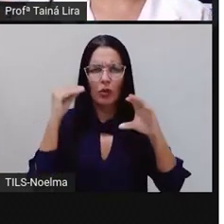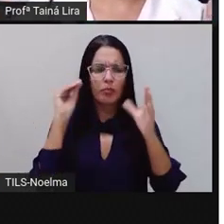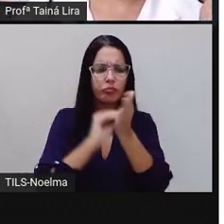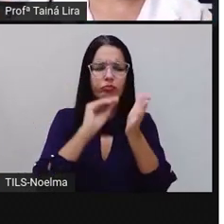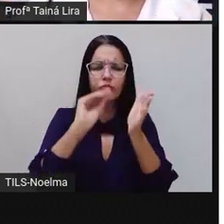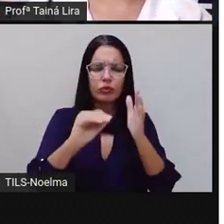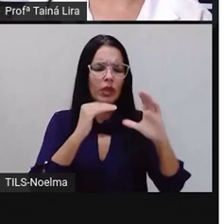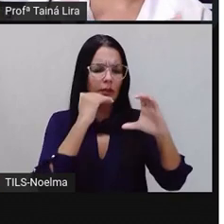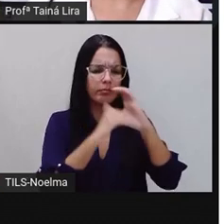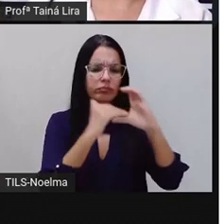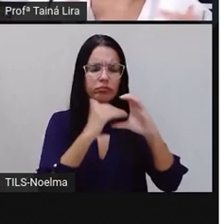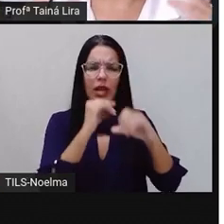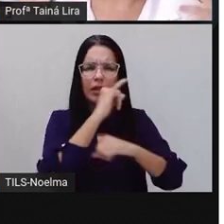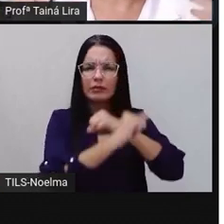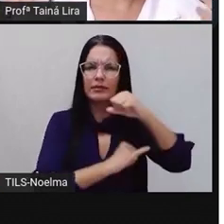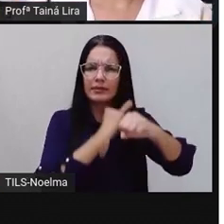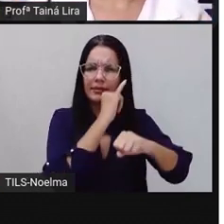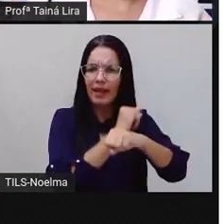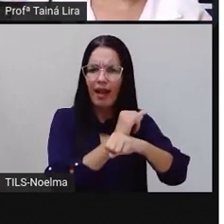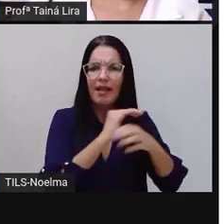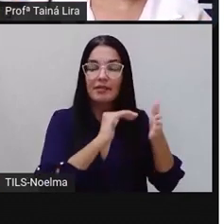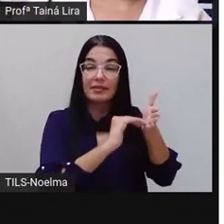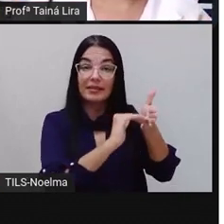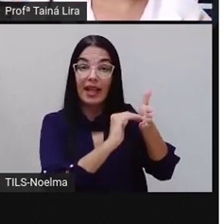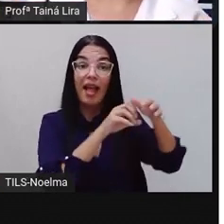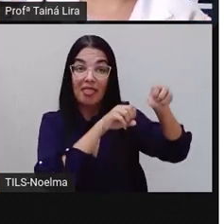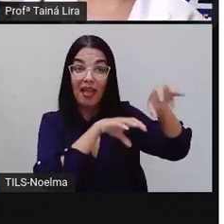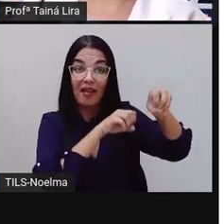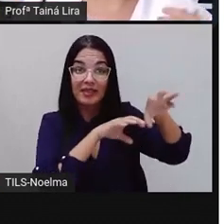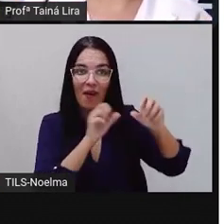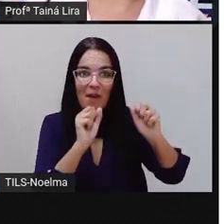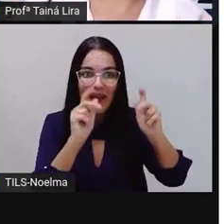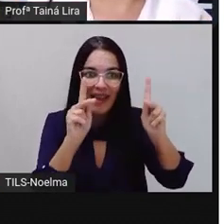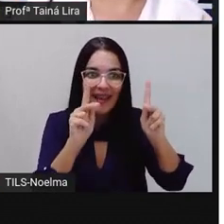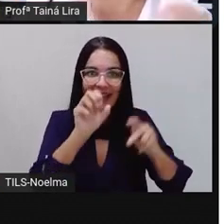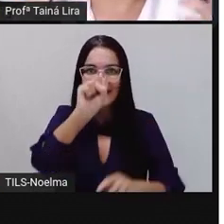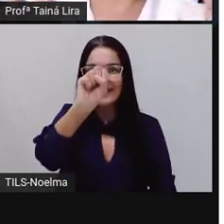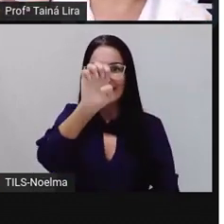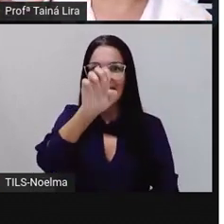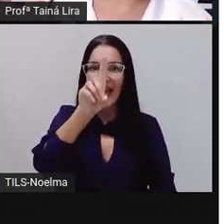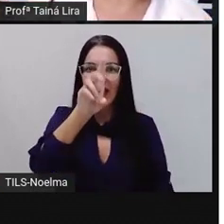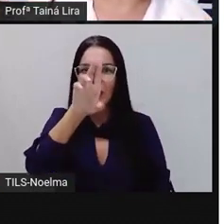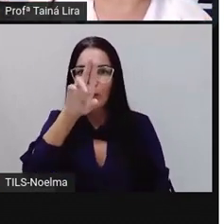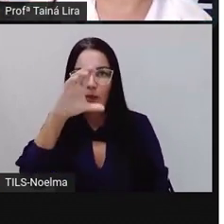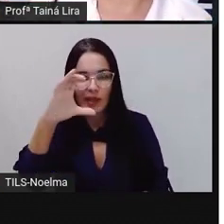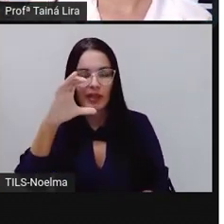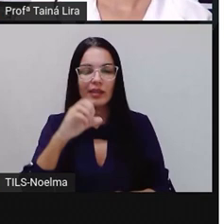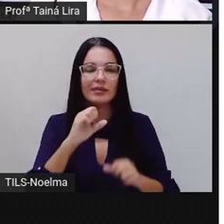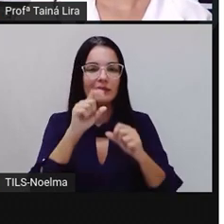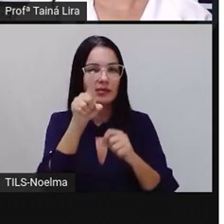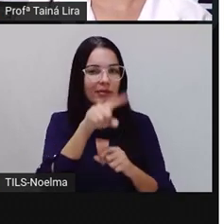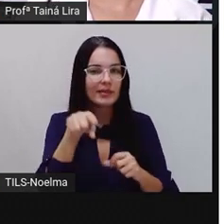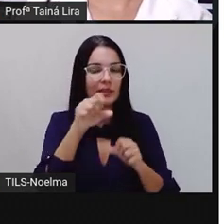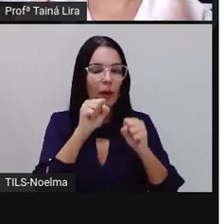nas redes sociais, marcando a Secretaria de Educação. Então, a pró aqui trouxe alguns